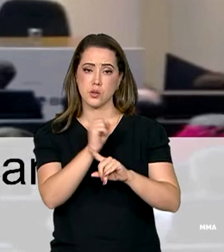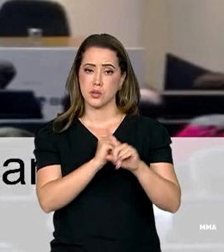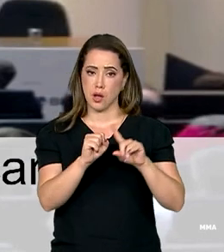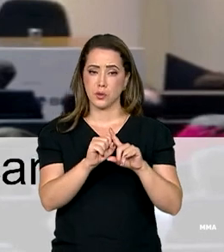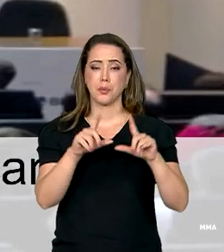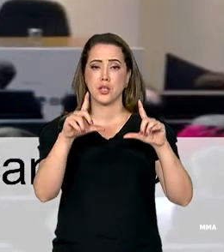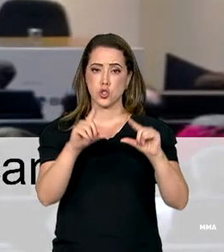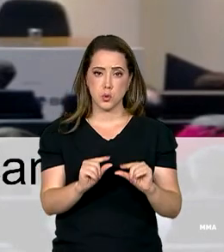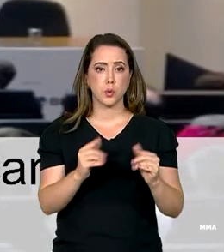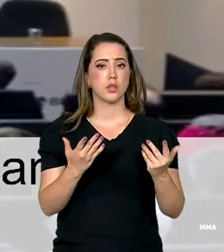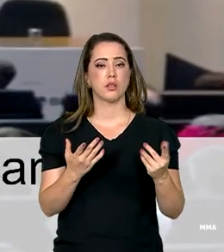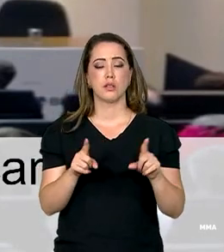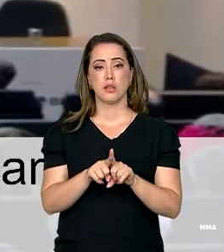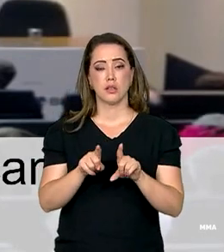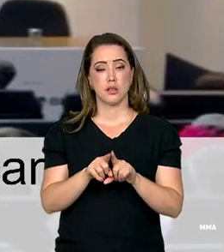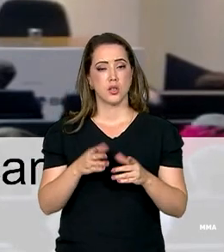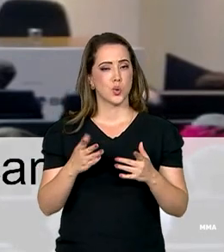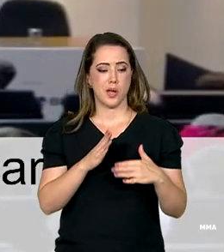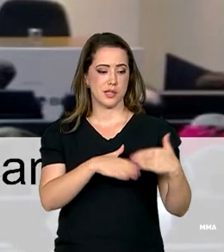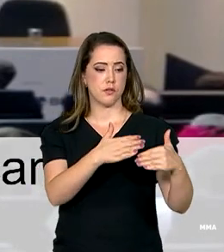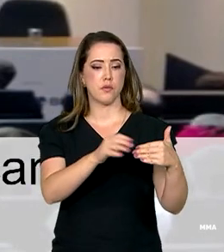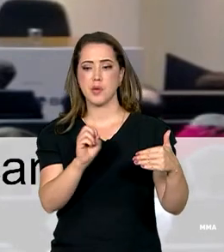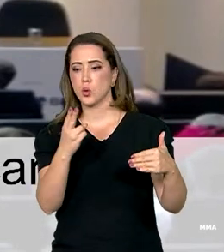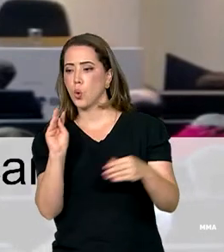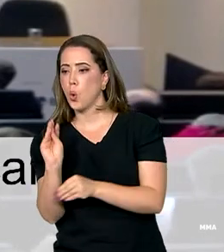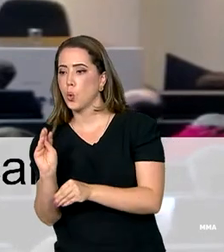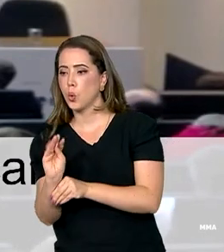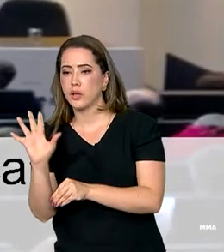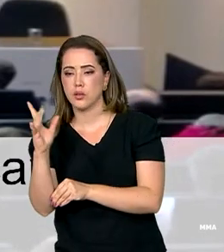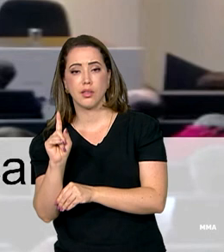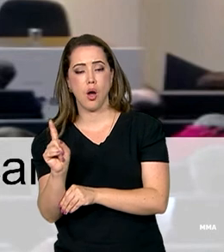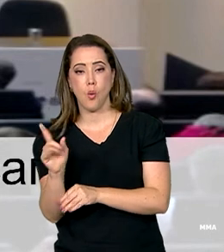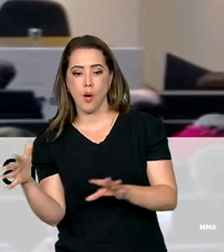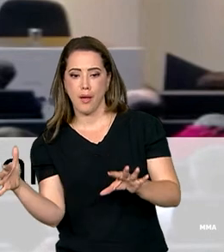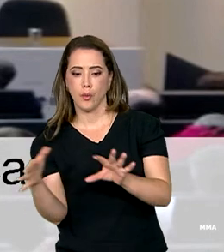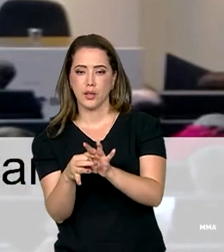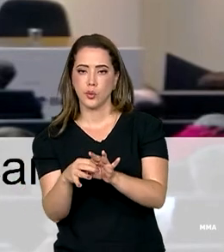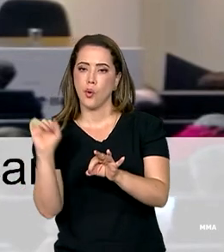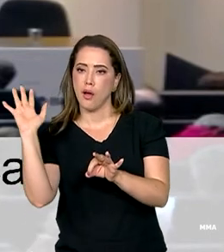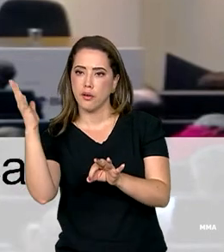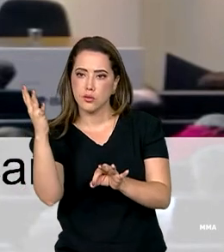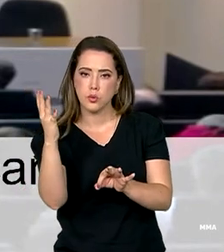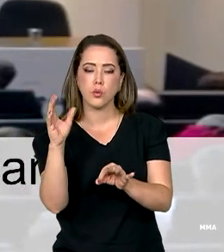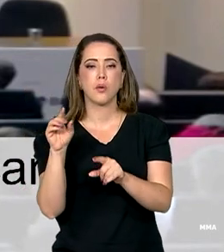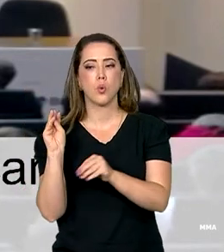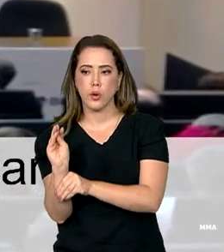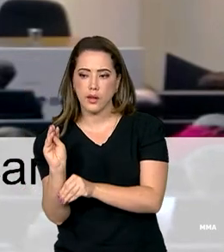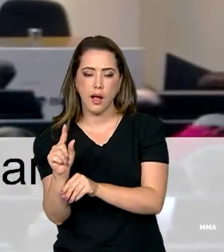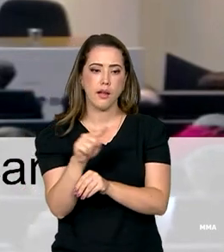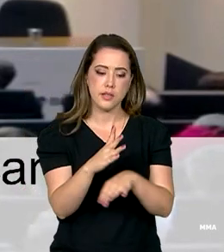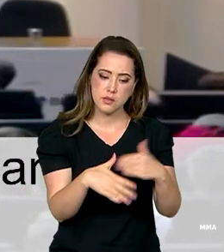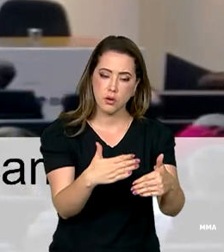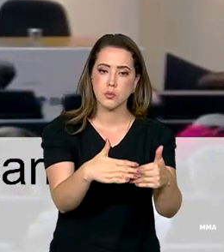outra. Não é desenvolvimento ou preservação do meio ambiente, é desenvolvimento e preservação. Uma